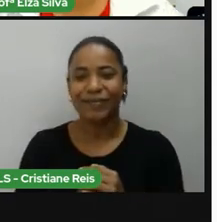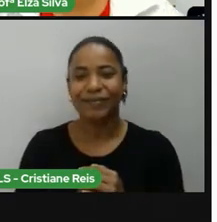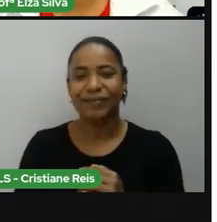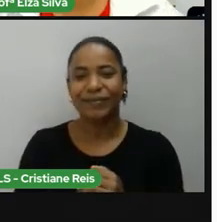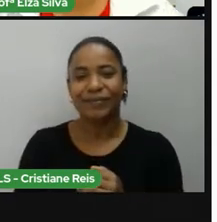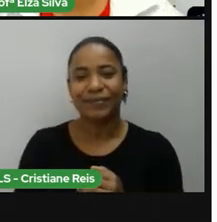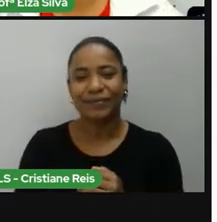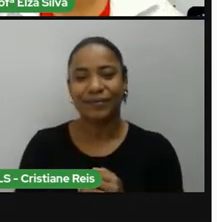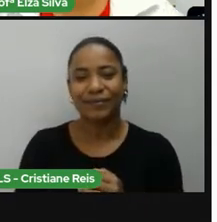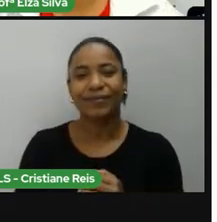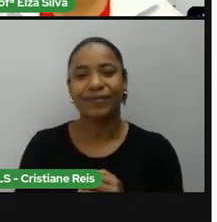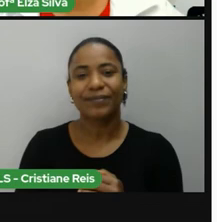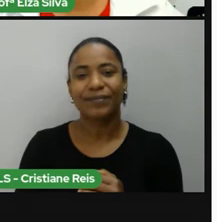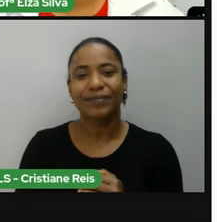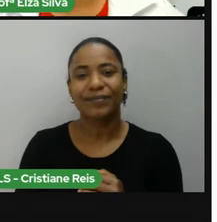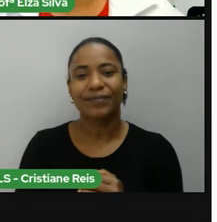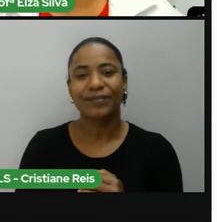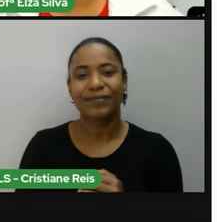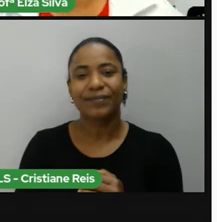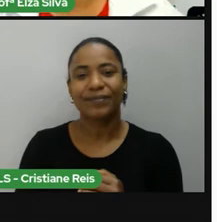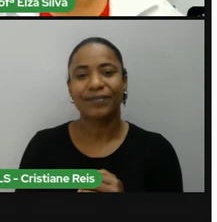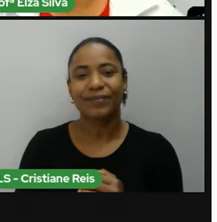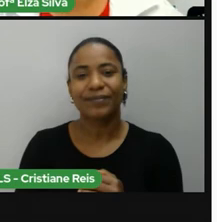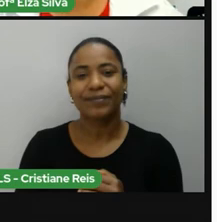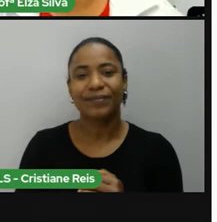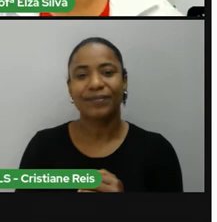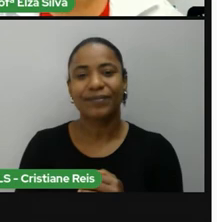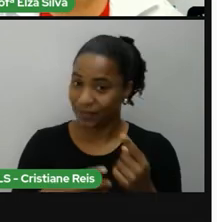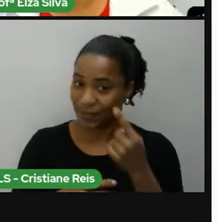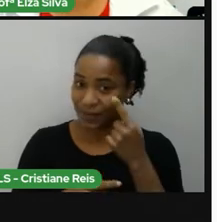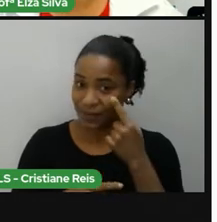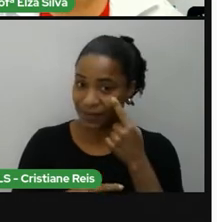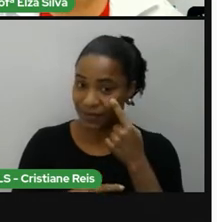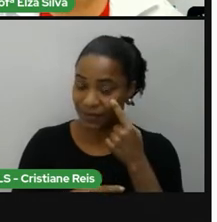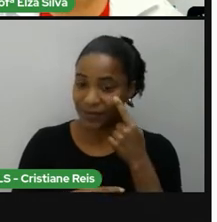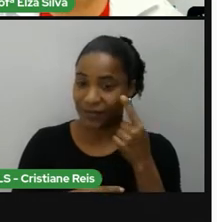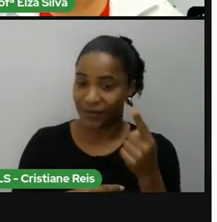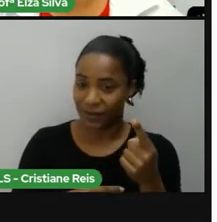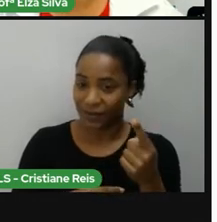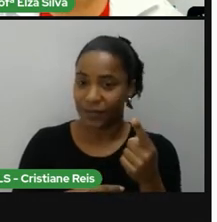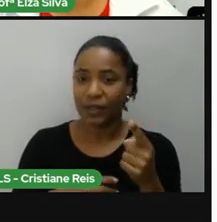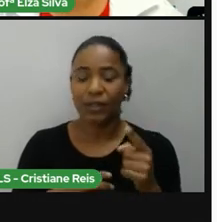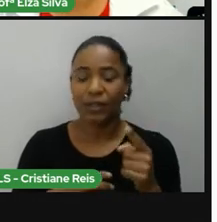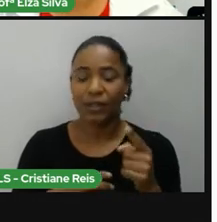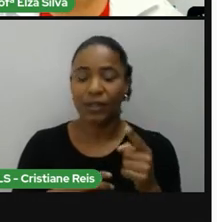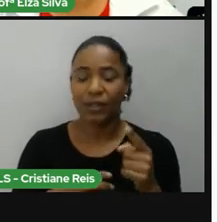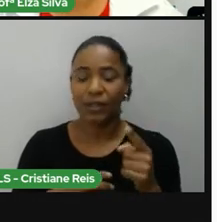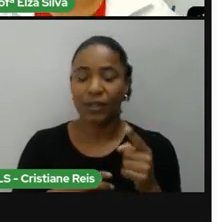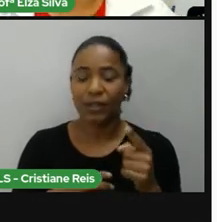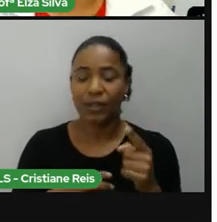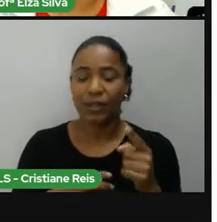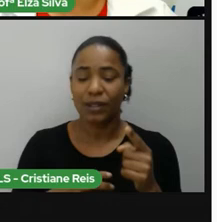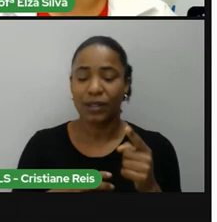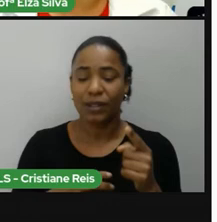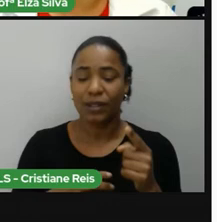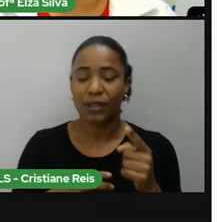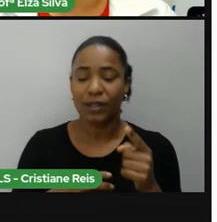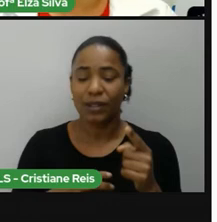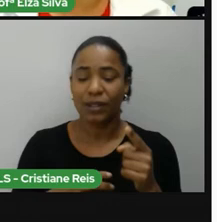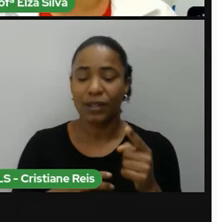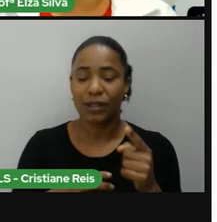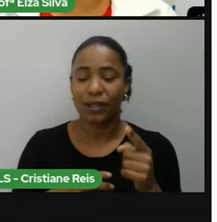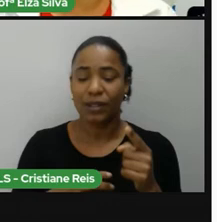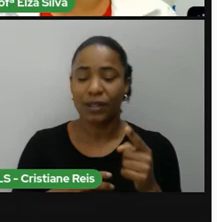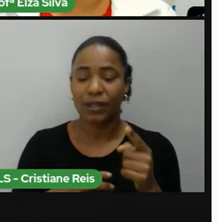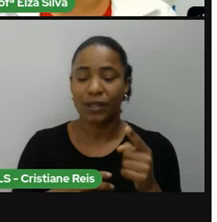Number 4. When did he die? Quando ele morreu? E, finalmente, the